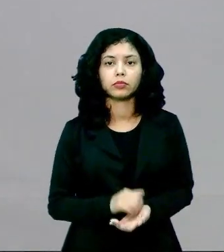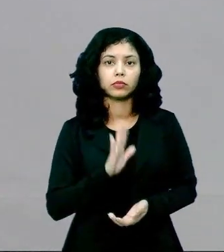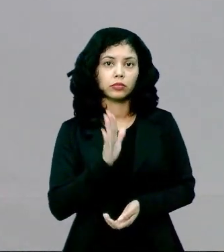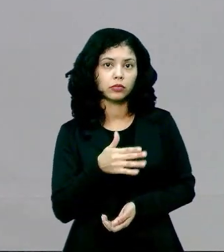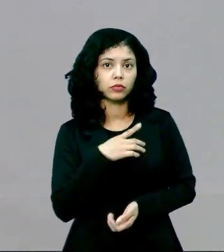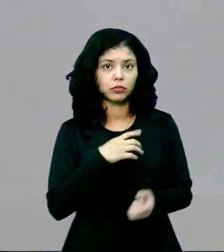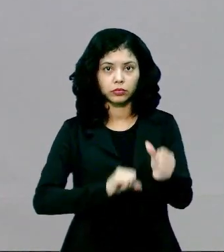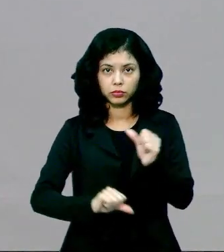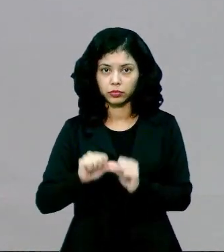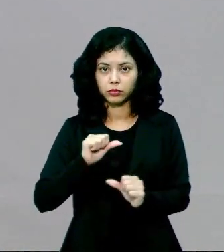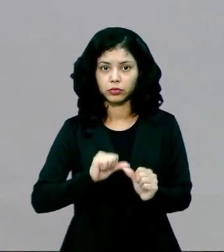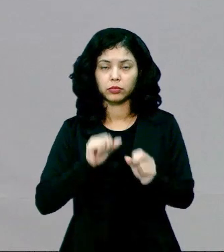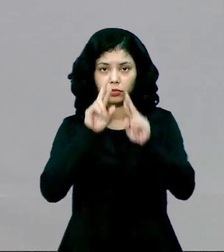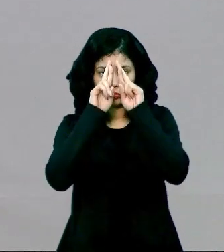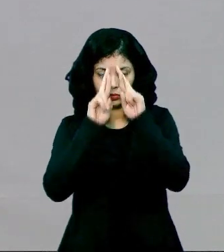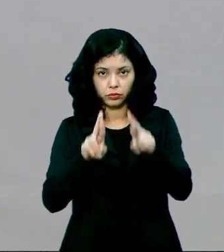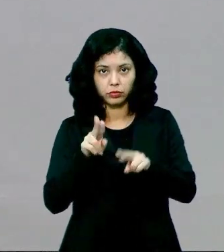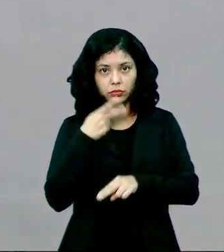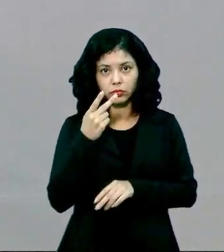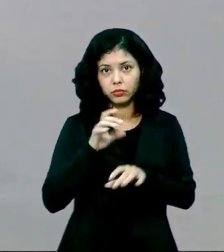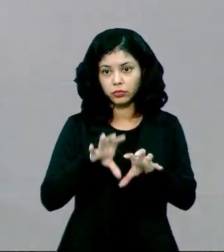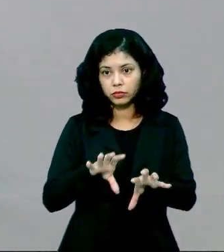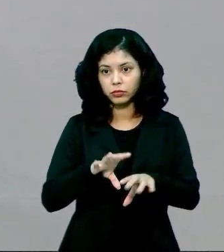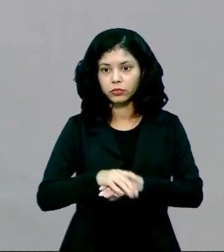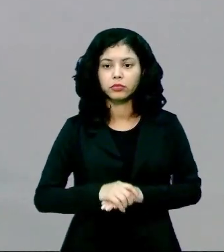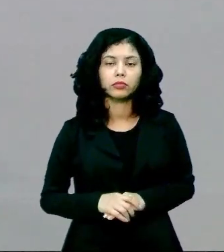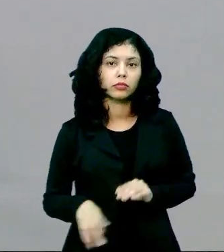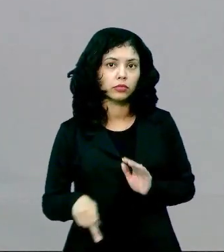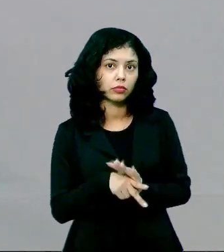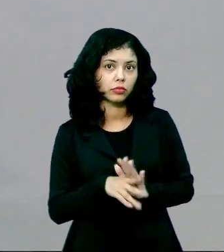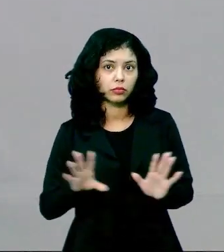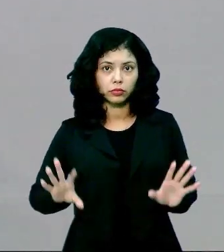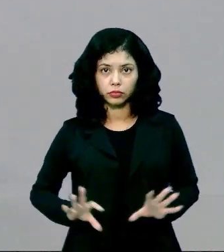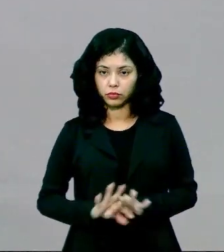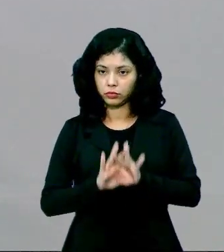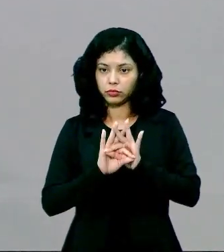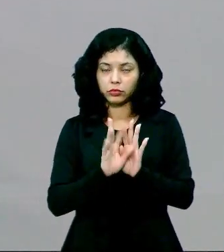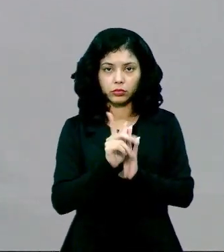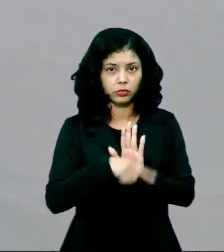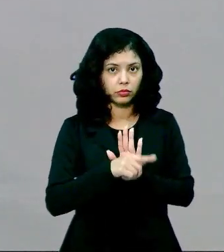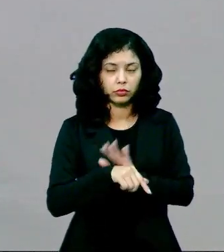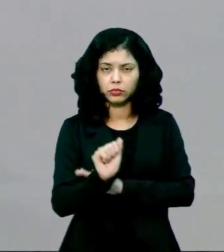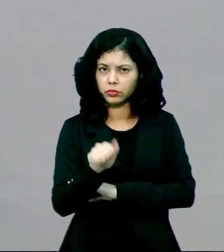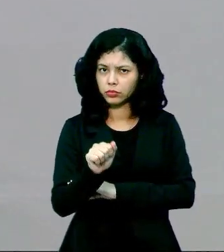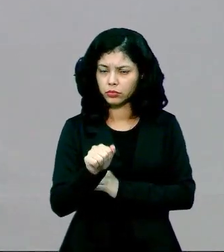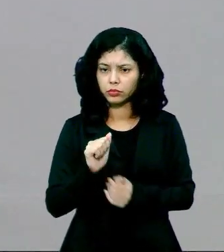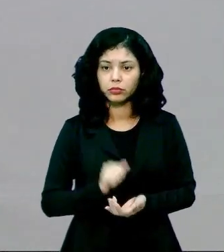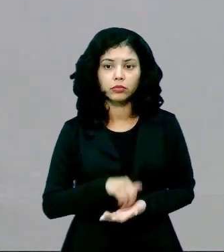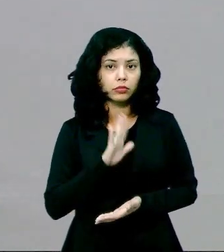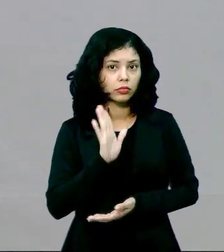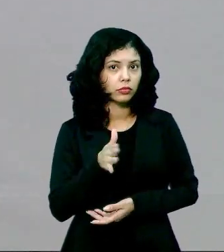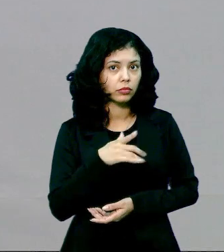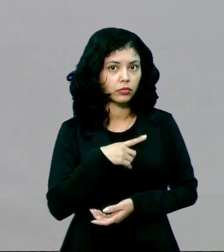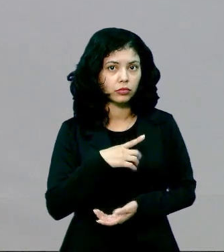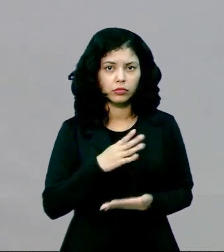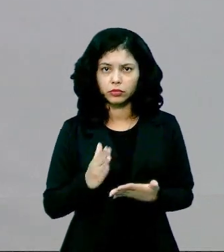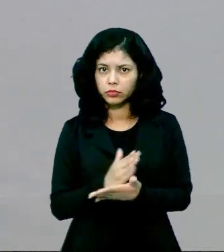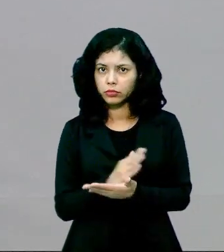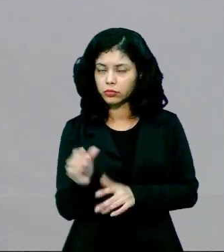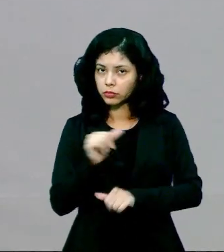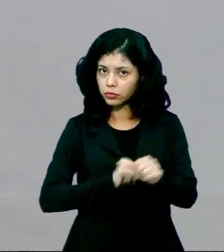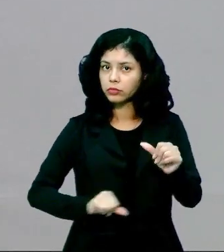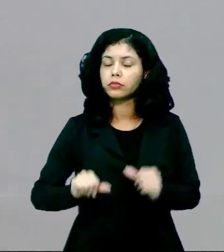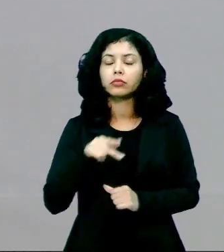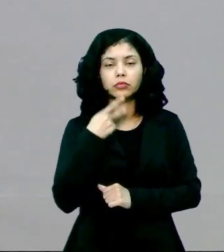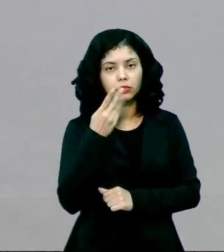temos alterações no que diz respeito a isso dentro das relações de gênero? Sim, já existem alterações